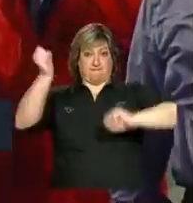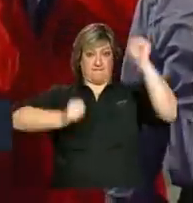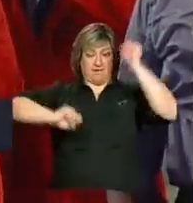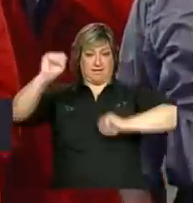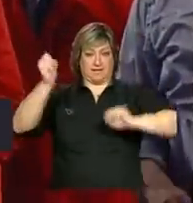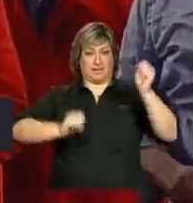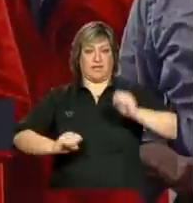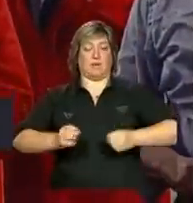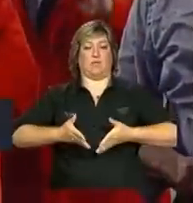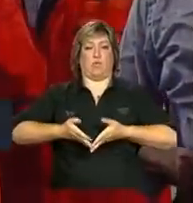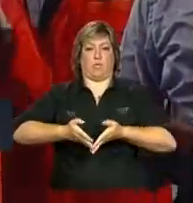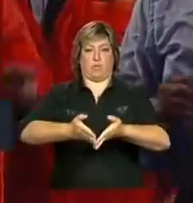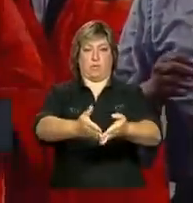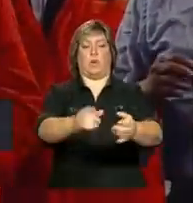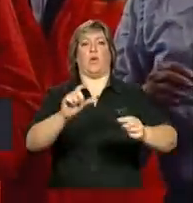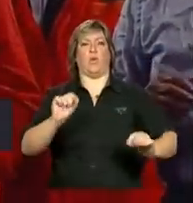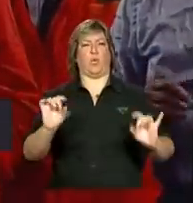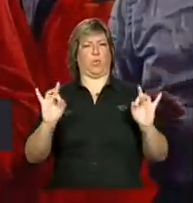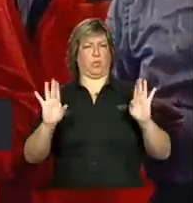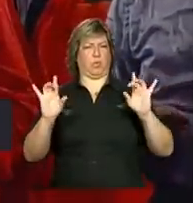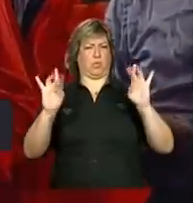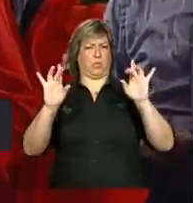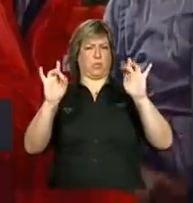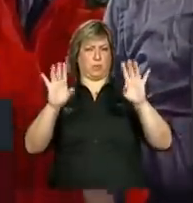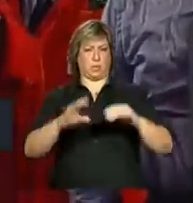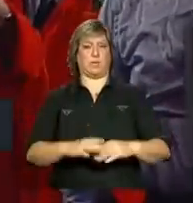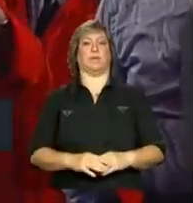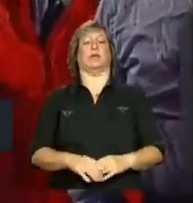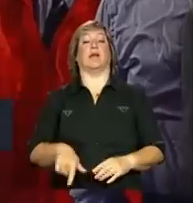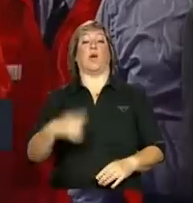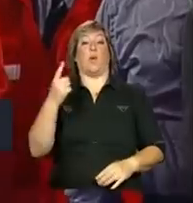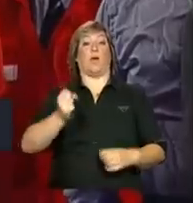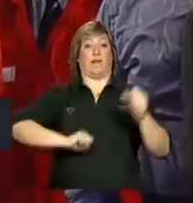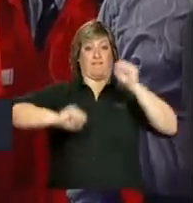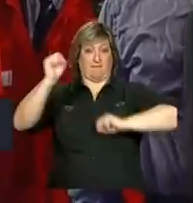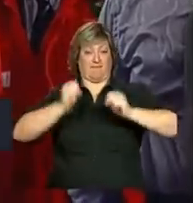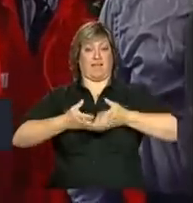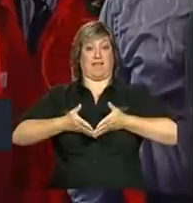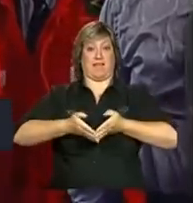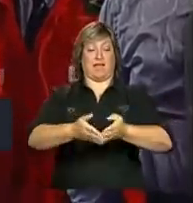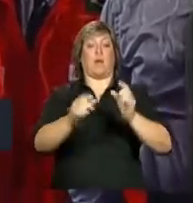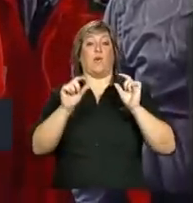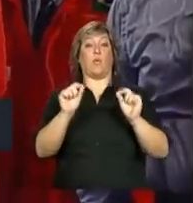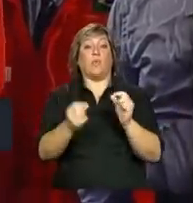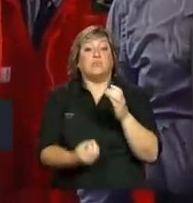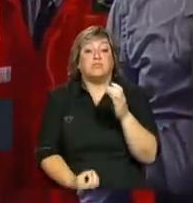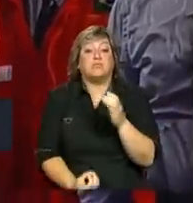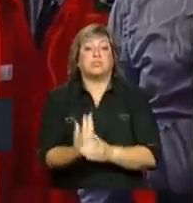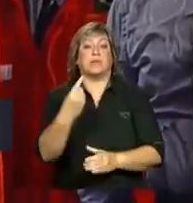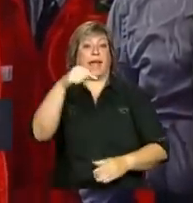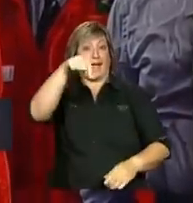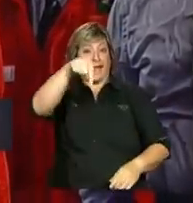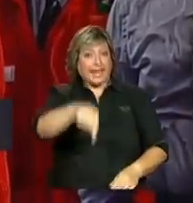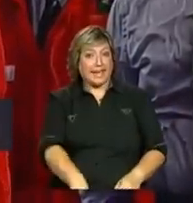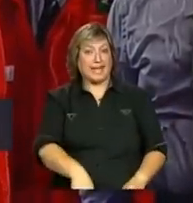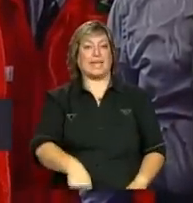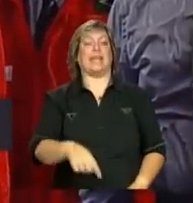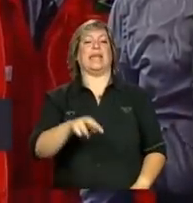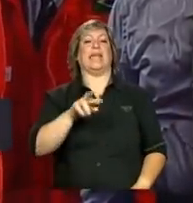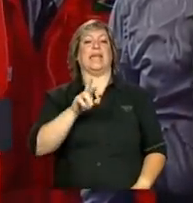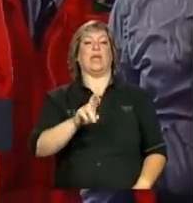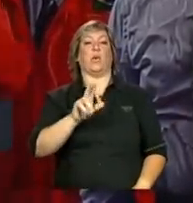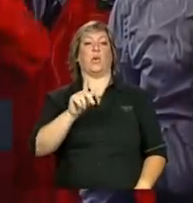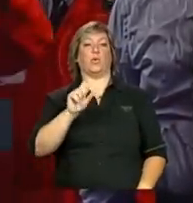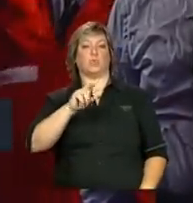naval de alta qualidade Uma indústria naval que nasceu aqui no Rio Grande do